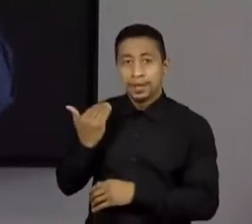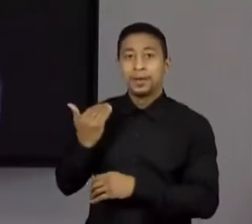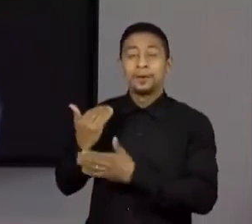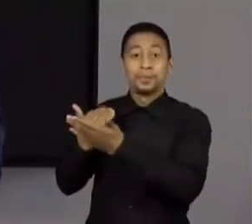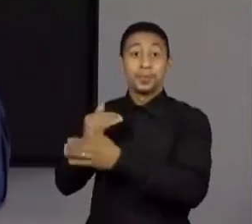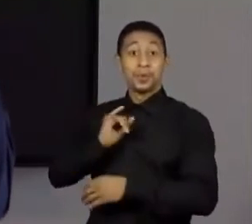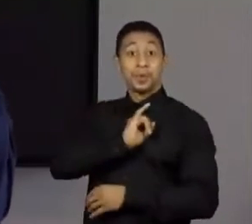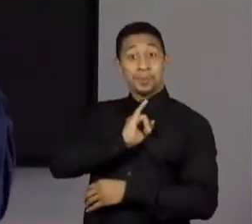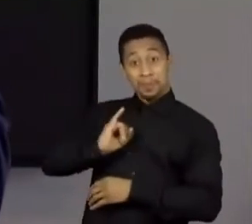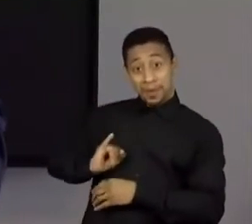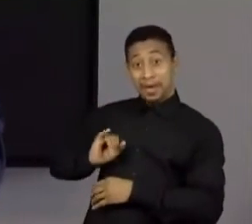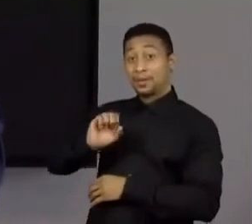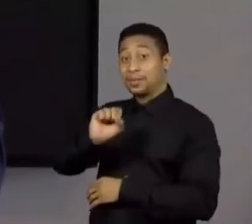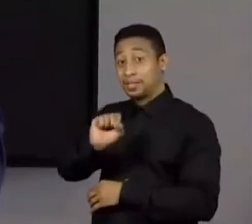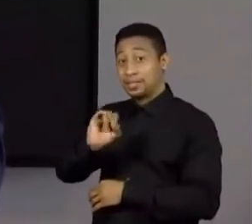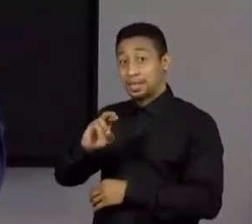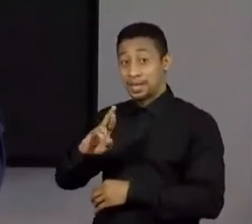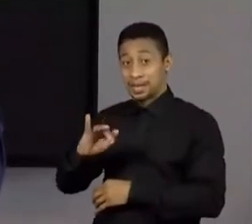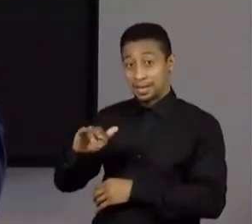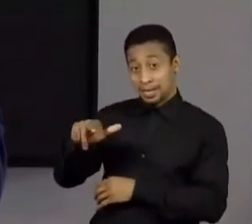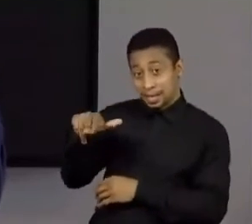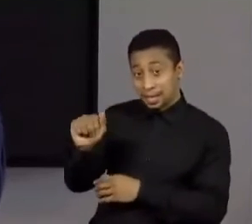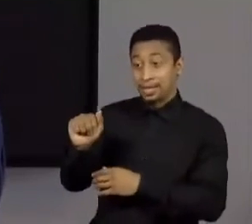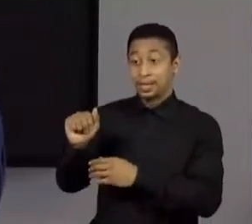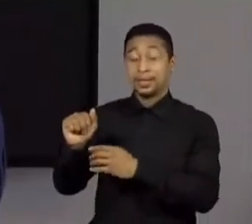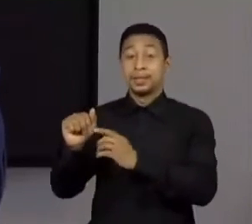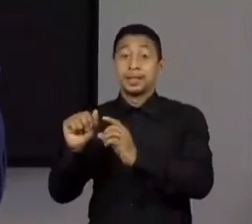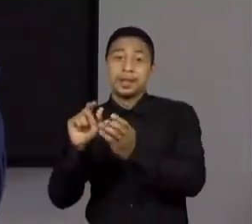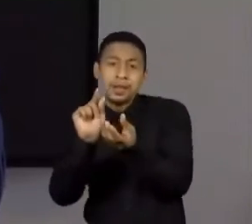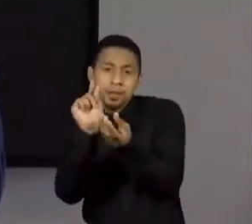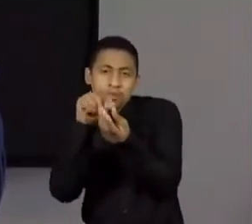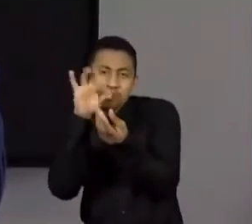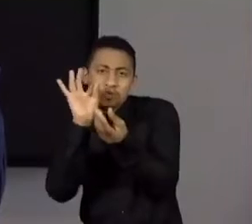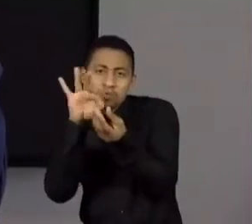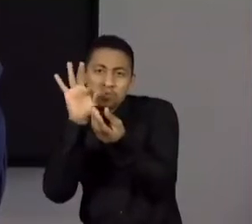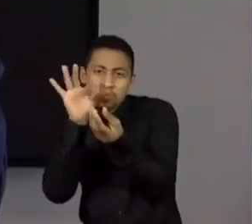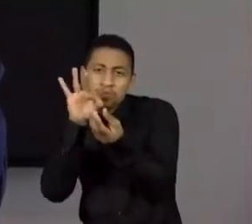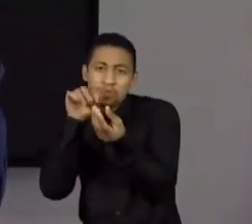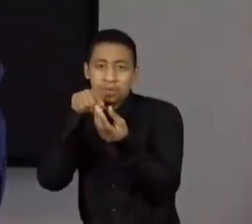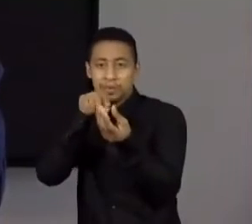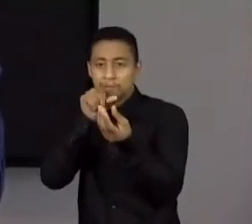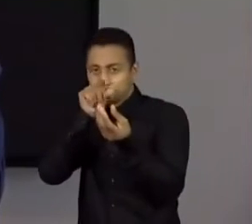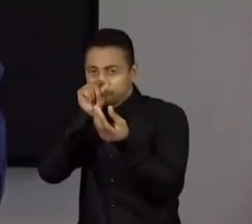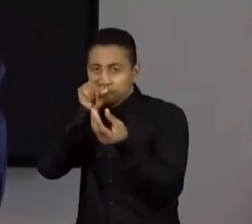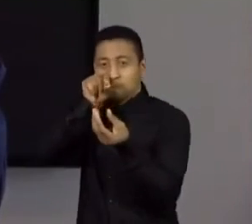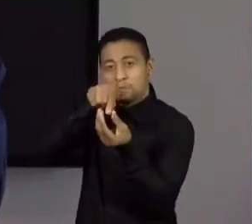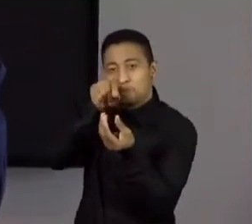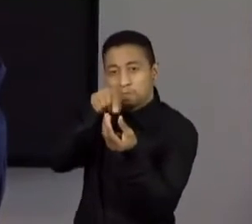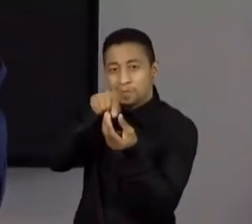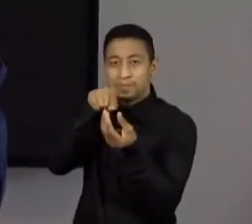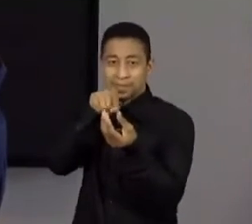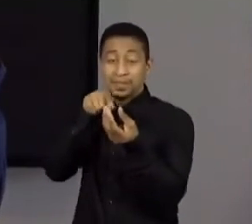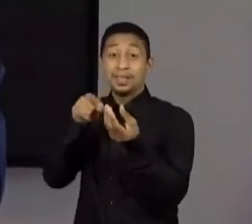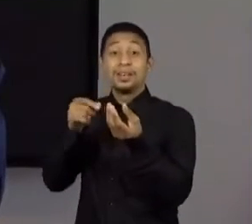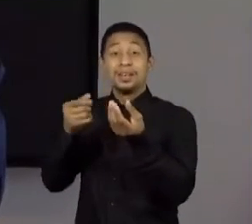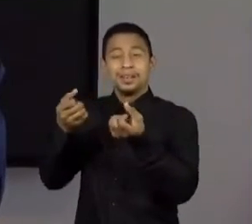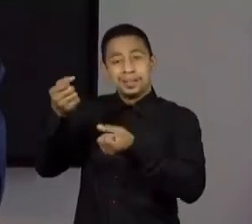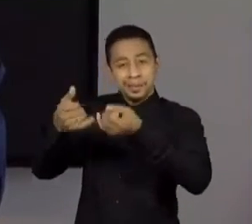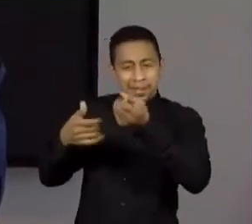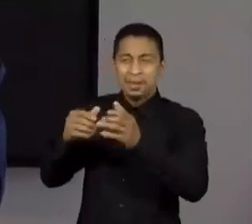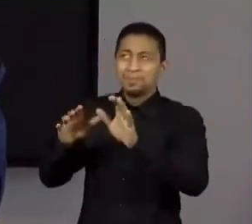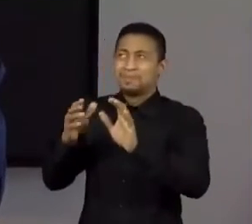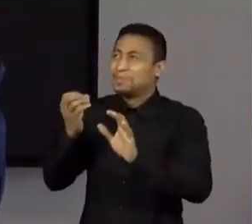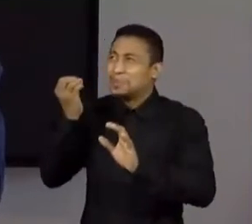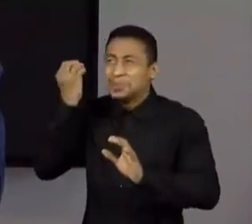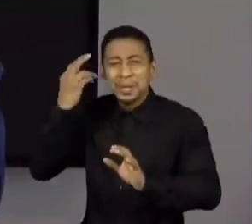oriundo da Beija-Flor, que ele fez um samba falando disso, queridos acorde, eu não esqueci o nome,